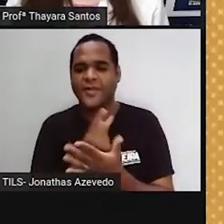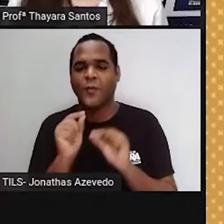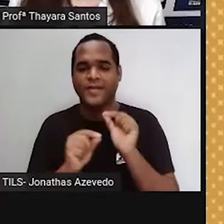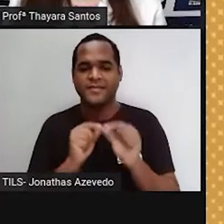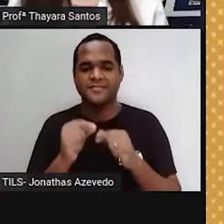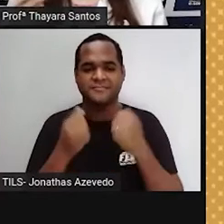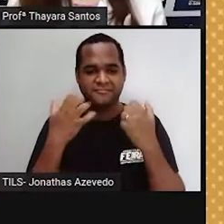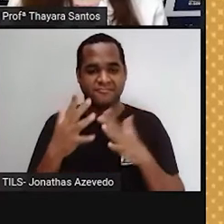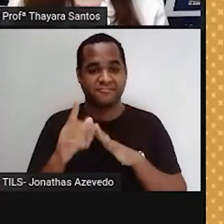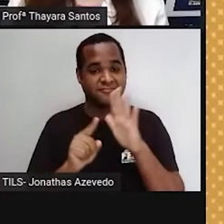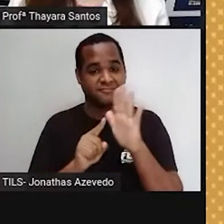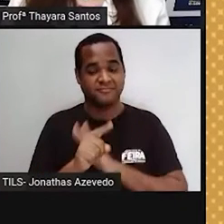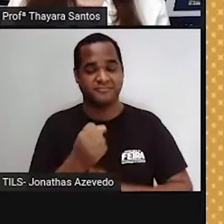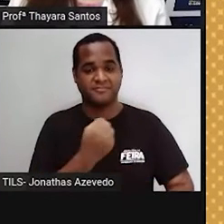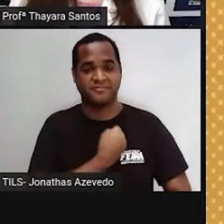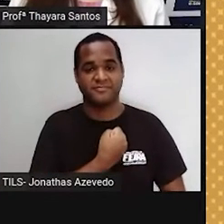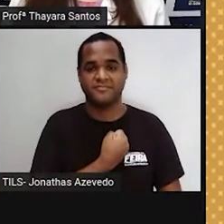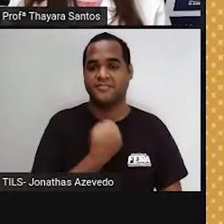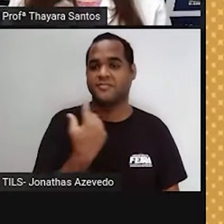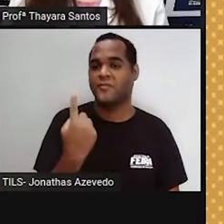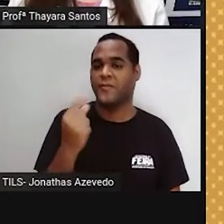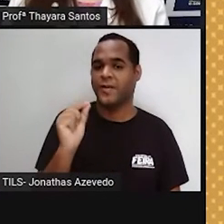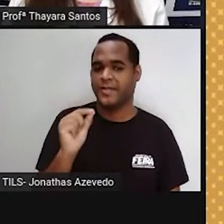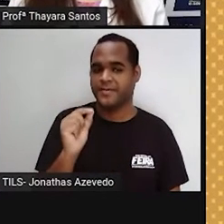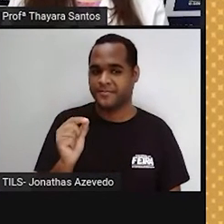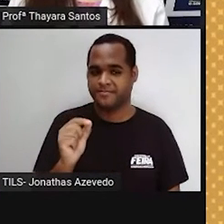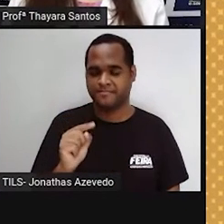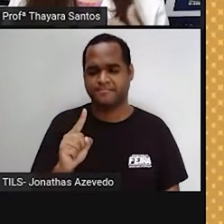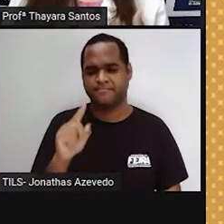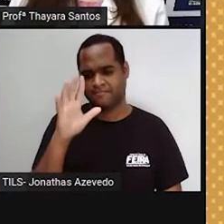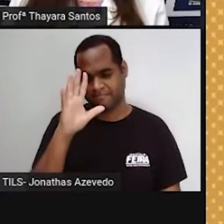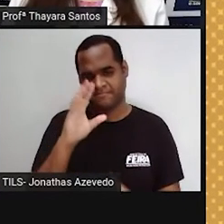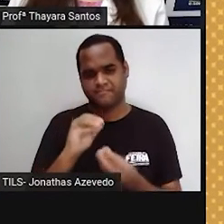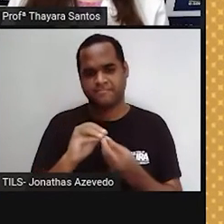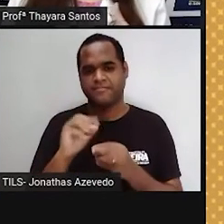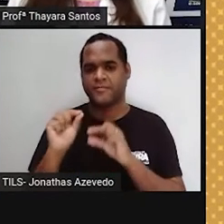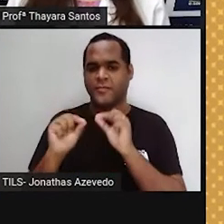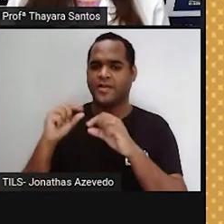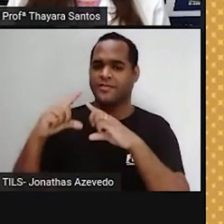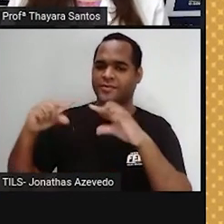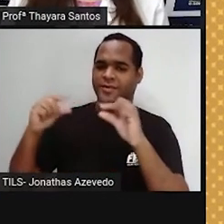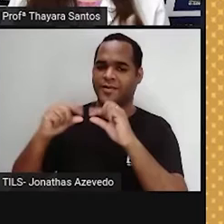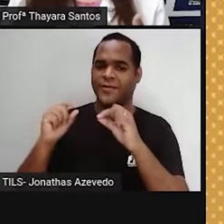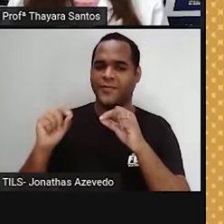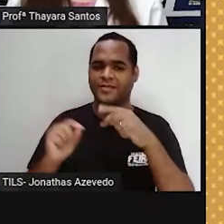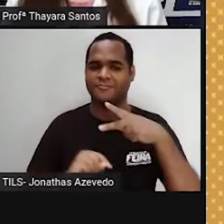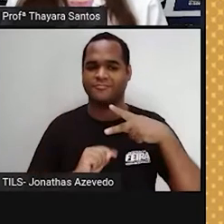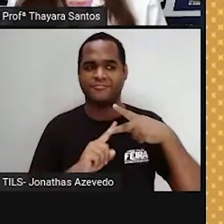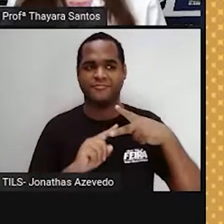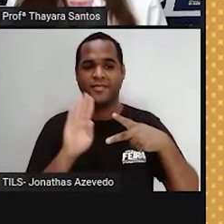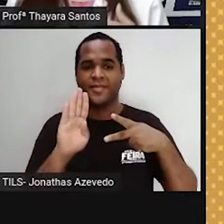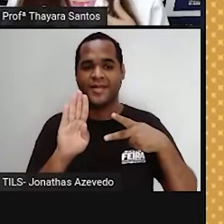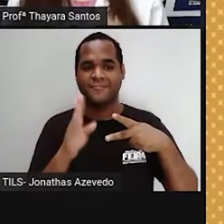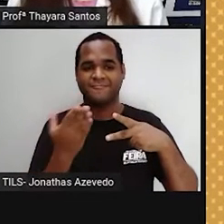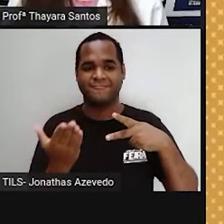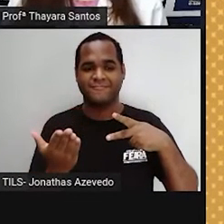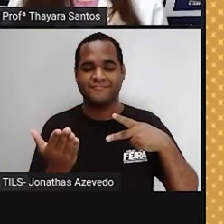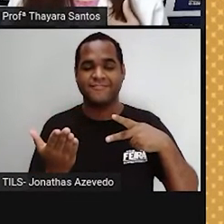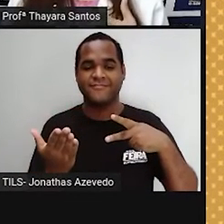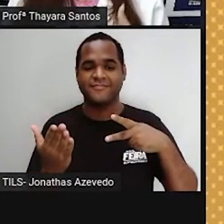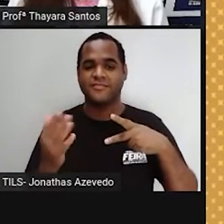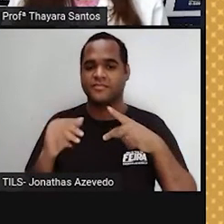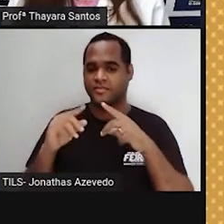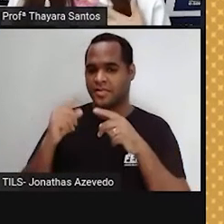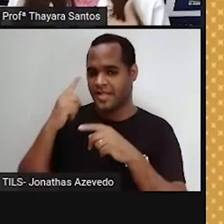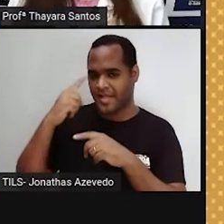Pergunta de número 1 era o seguinte. Podemos definir estrela como? A resposta certa era a letra B. A estrela